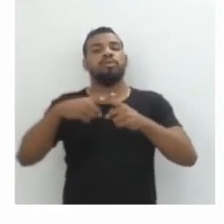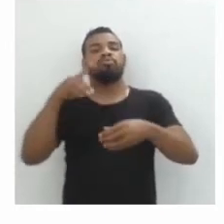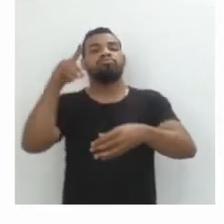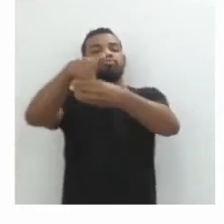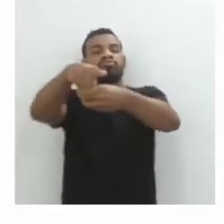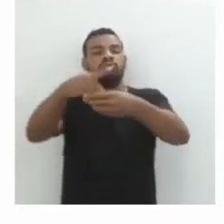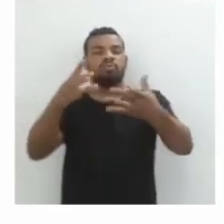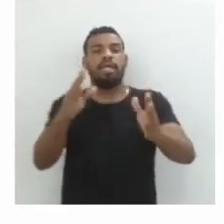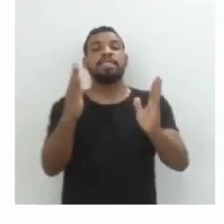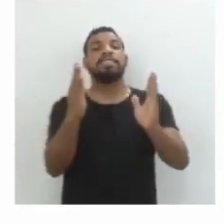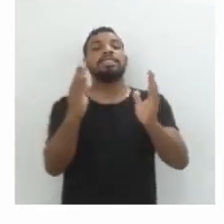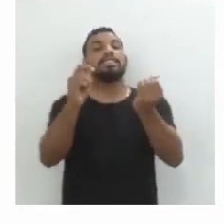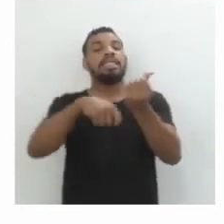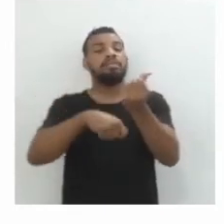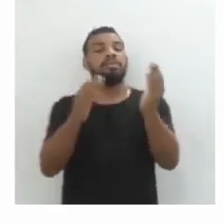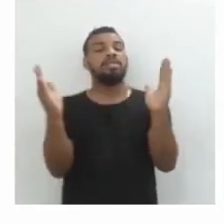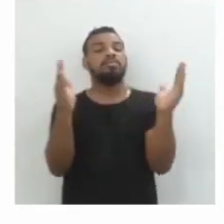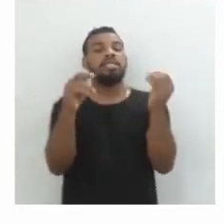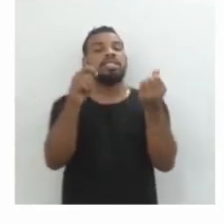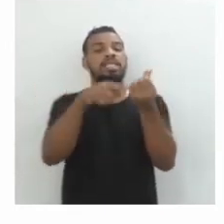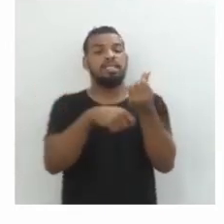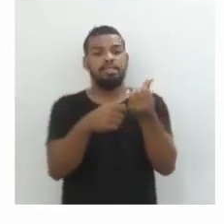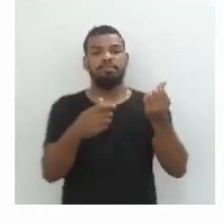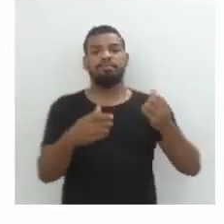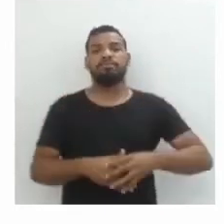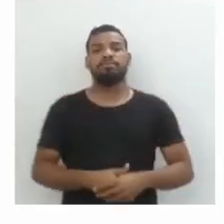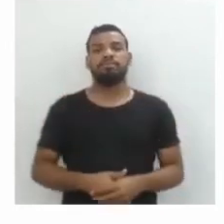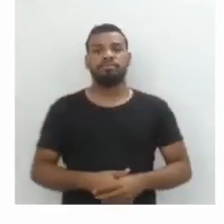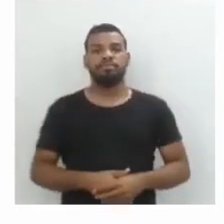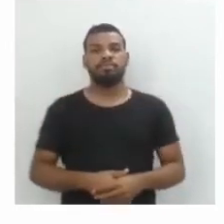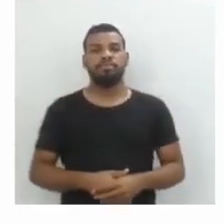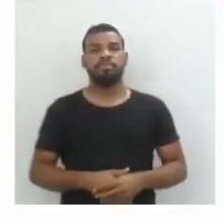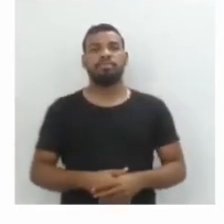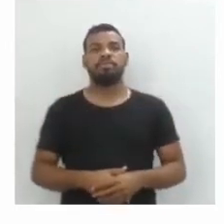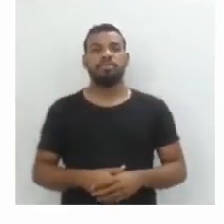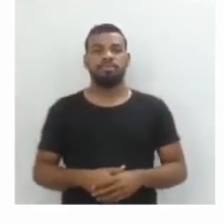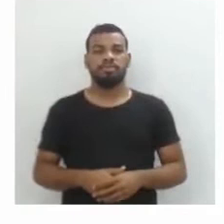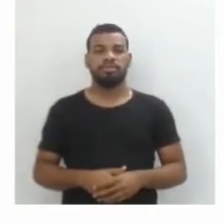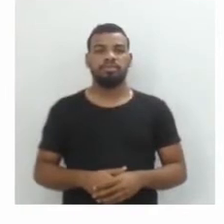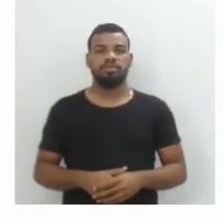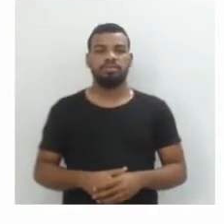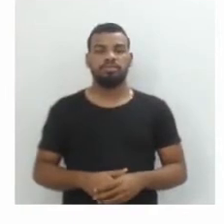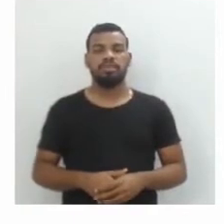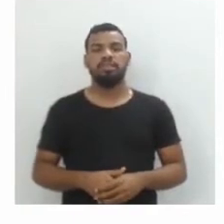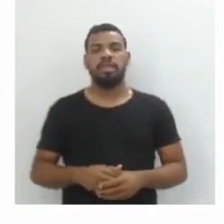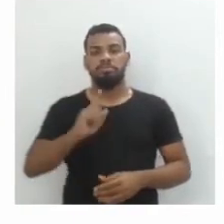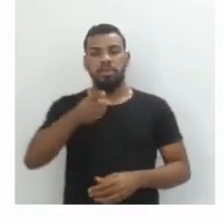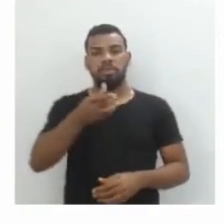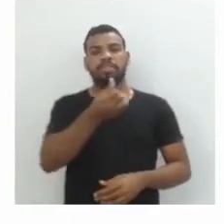fez após 6 meses, no valor de R$.611,29.